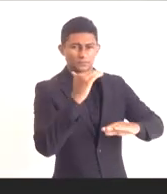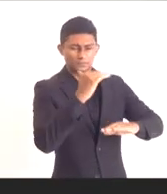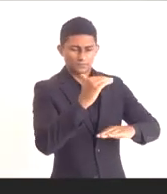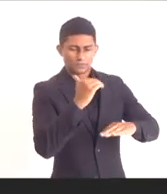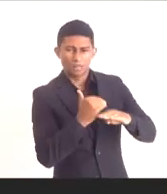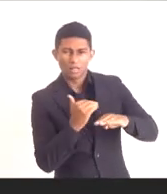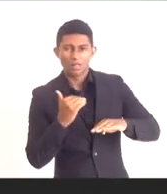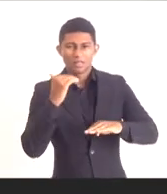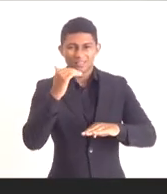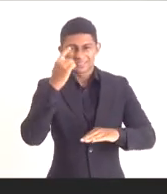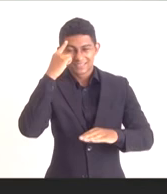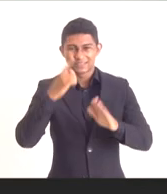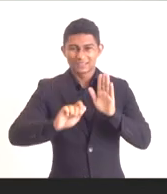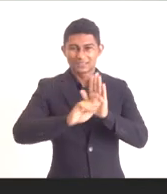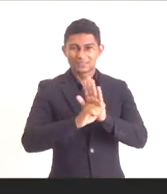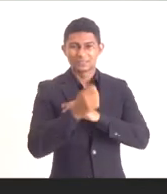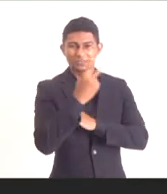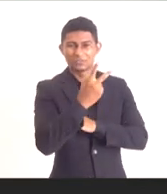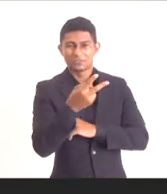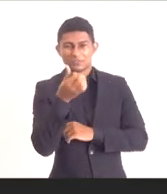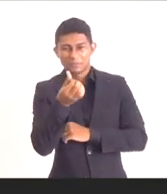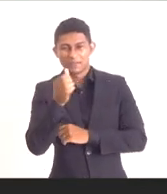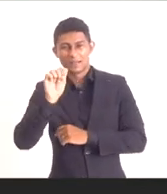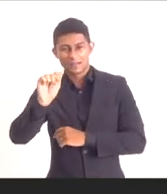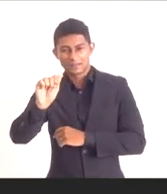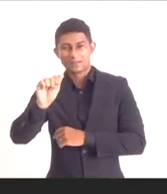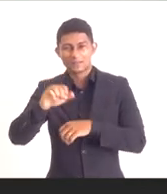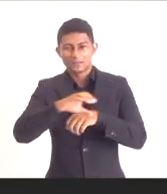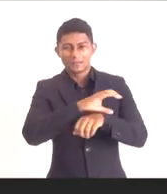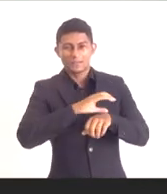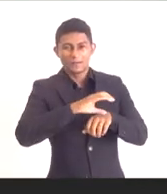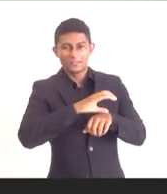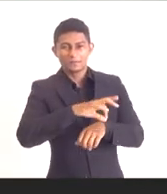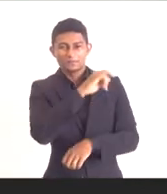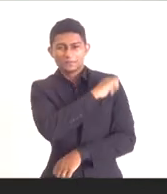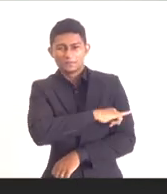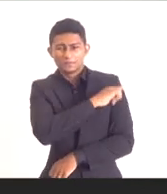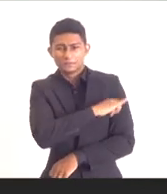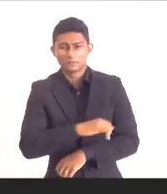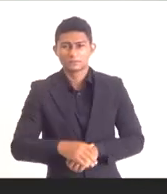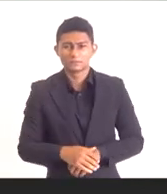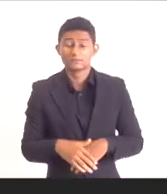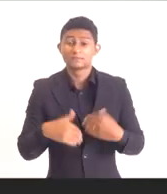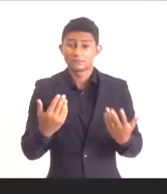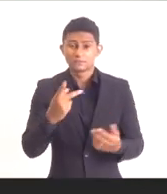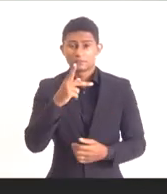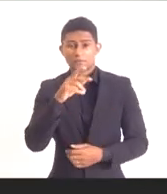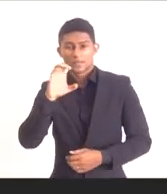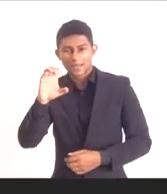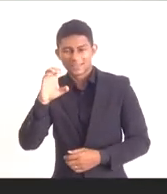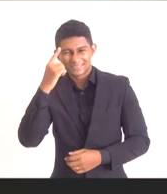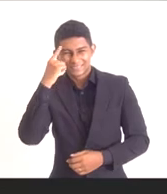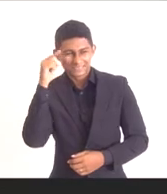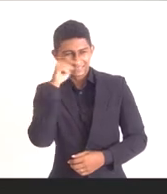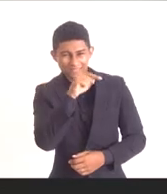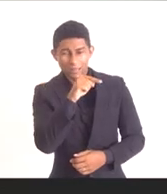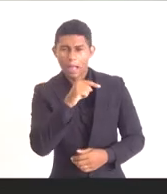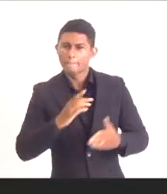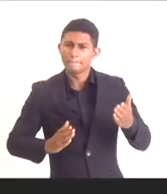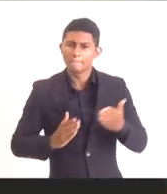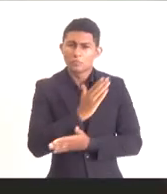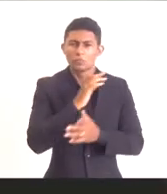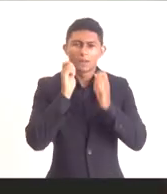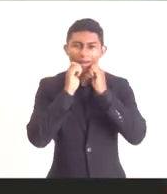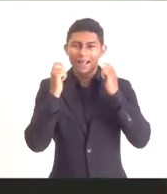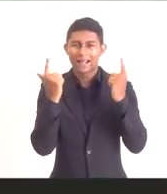inclusão do artigo 226-A, a Constituição do Estado do Rio de Janeiro. A PEC do fundo soberano foi aprovada na